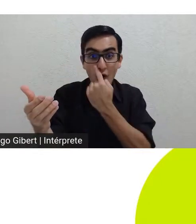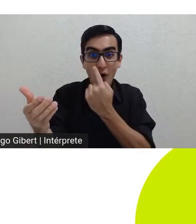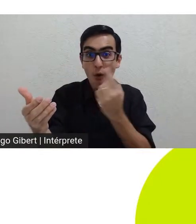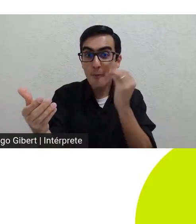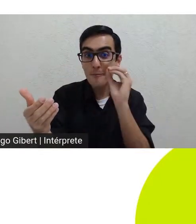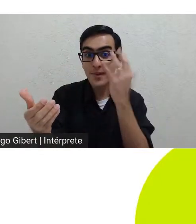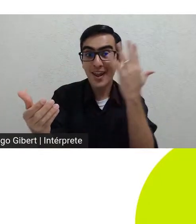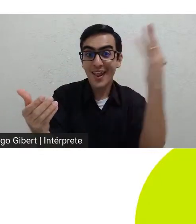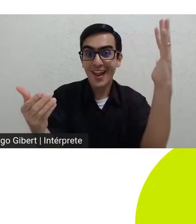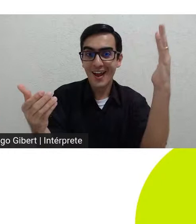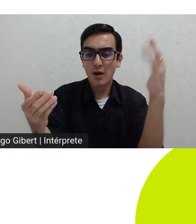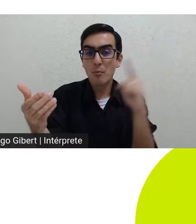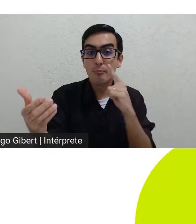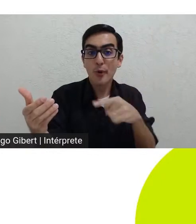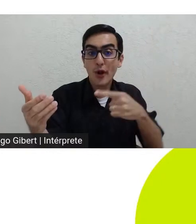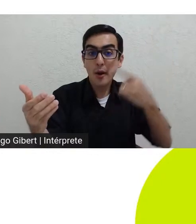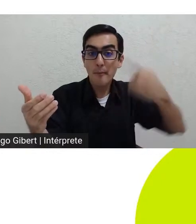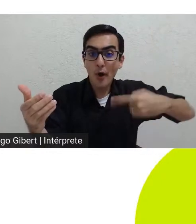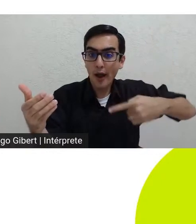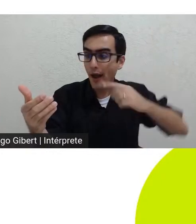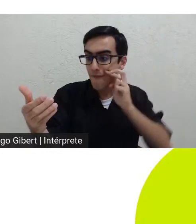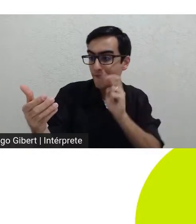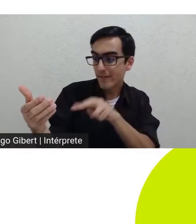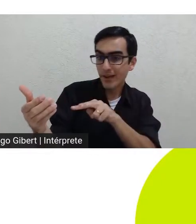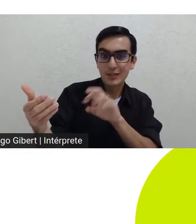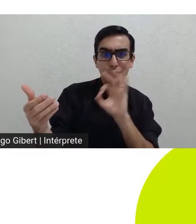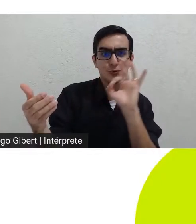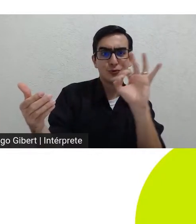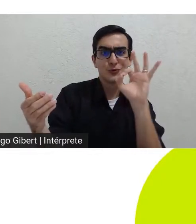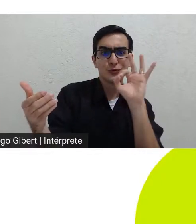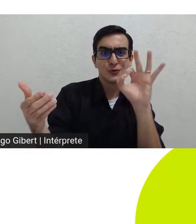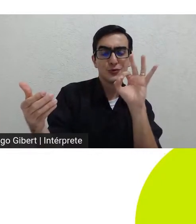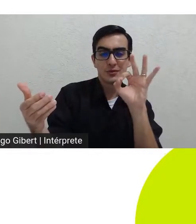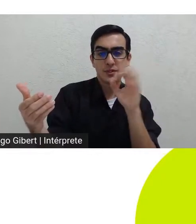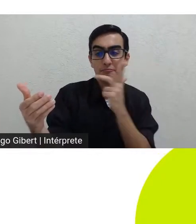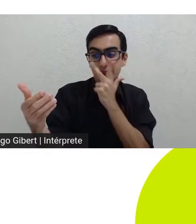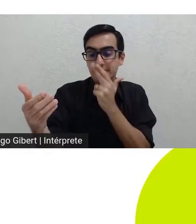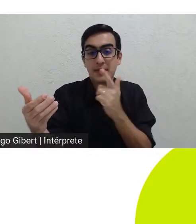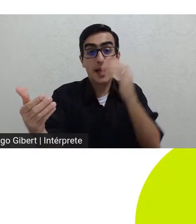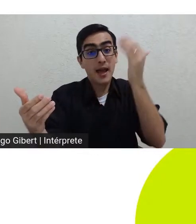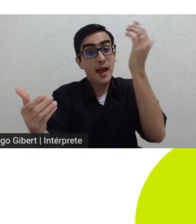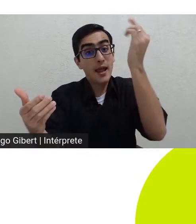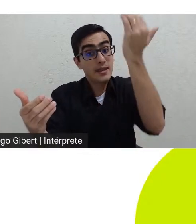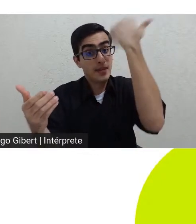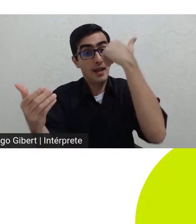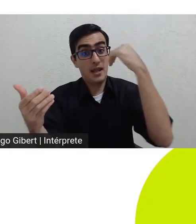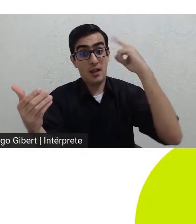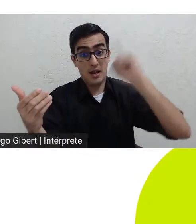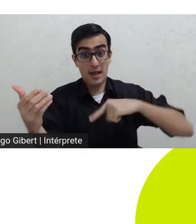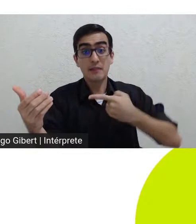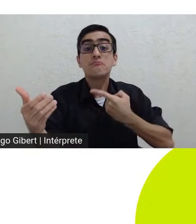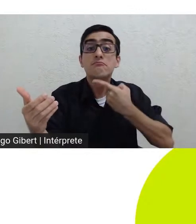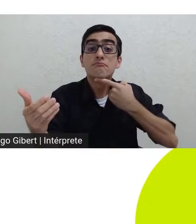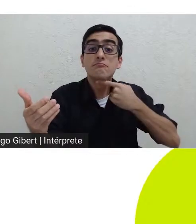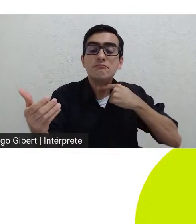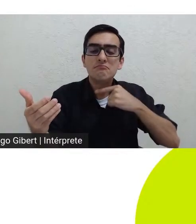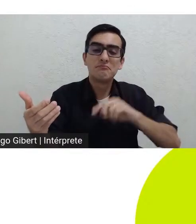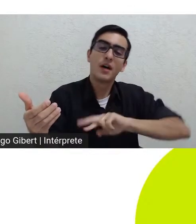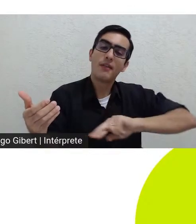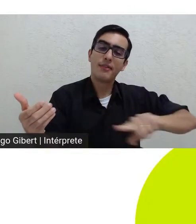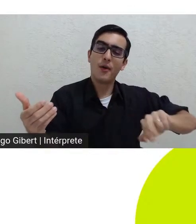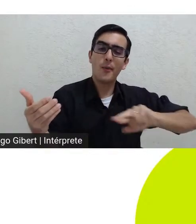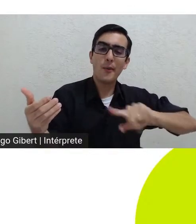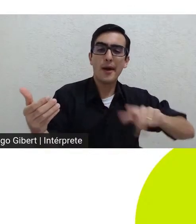vestígio que não chega a efetivar-se como desejo mas que aponta para um